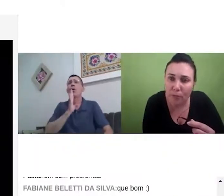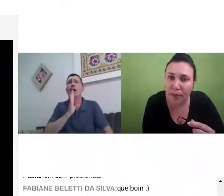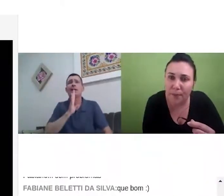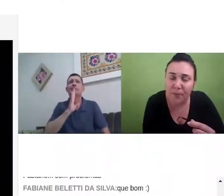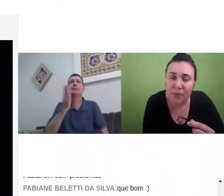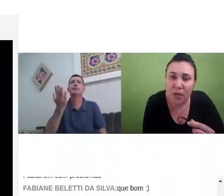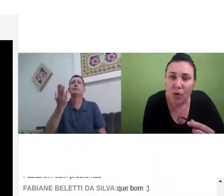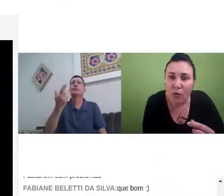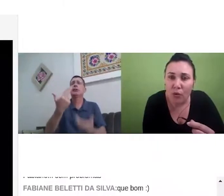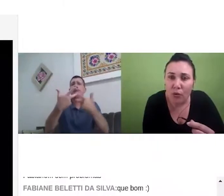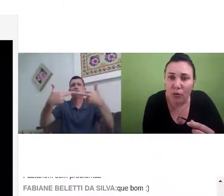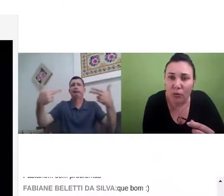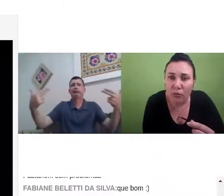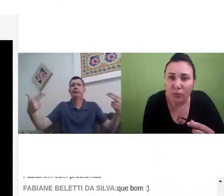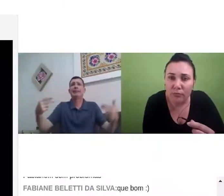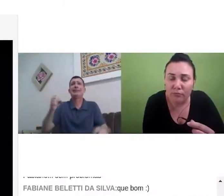cópia,